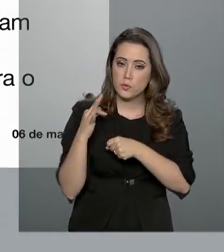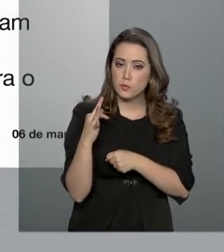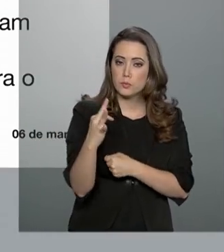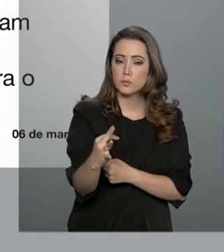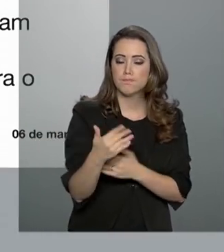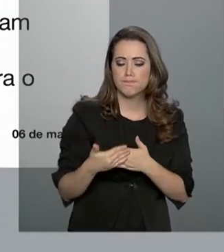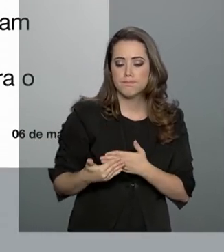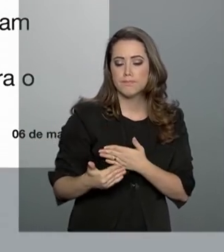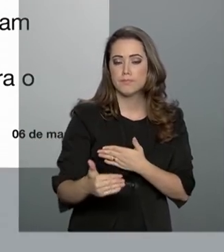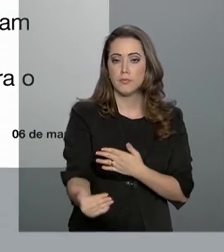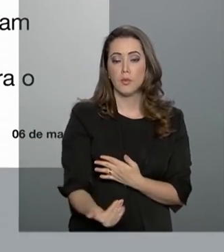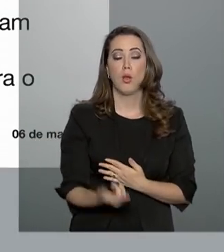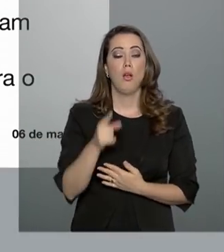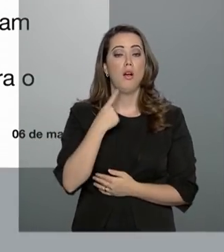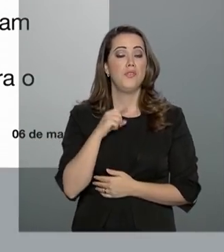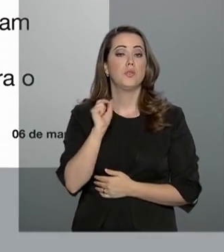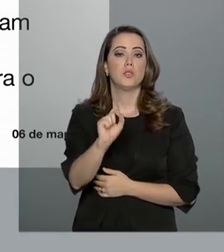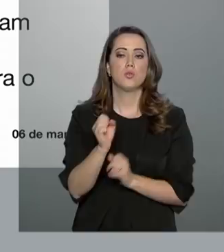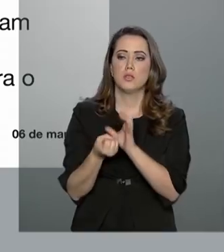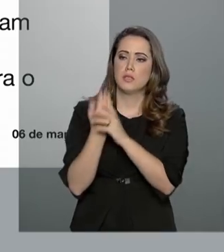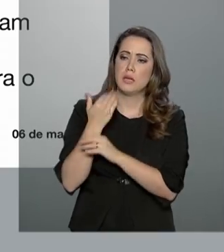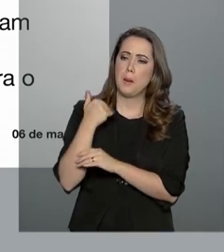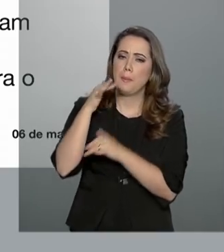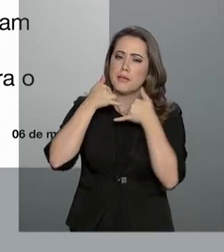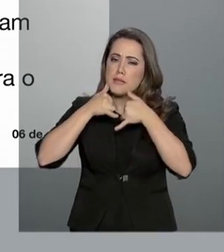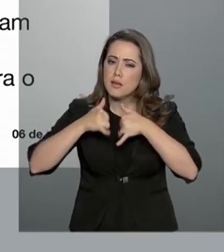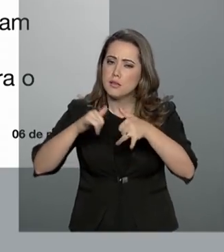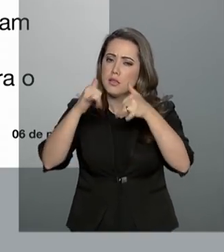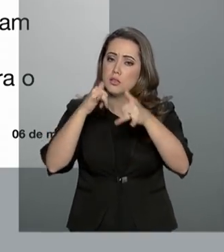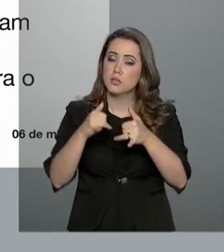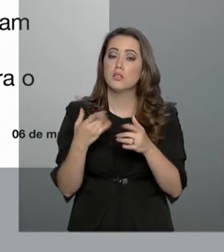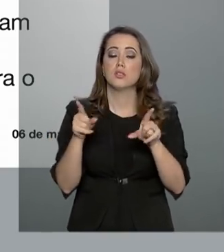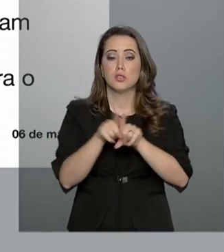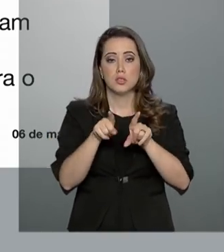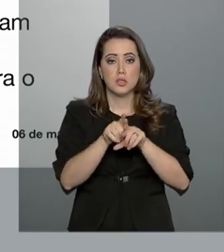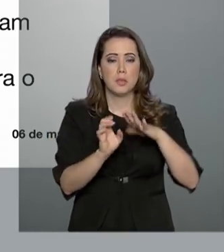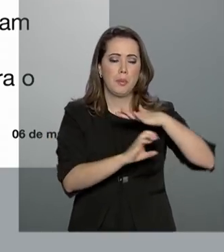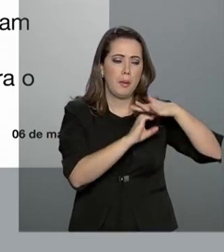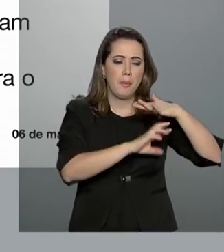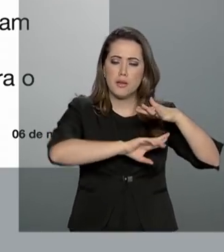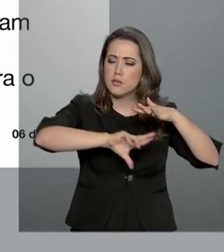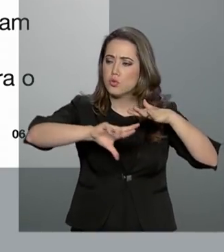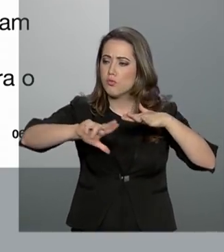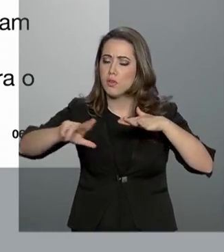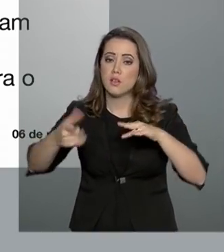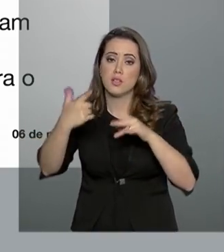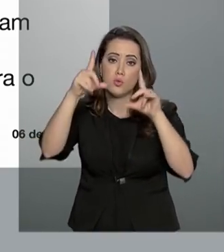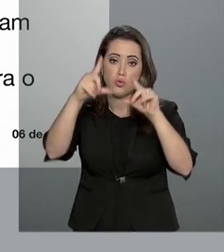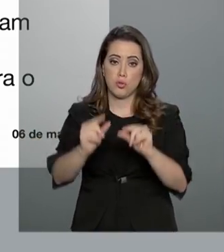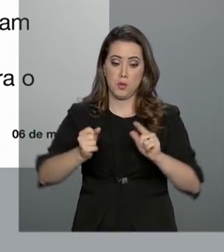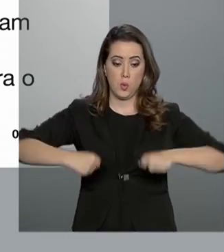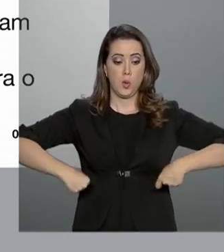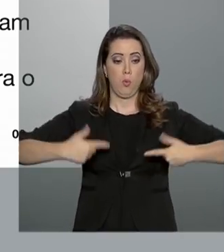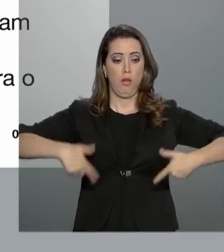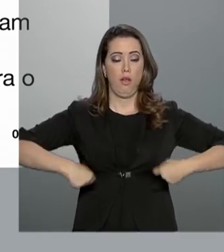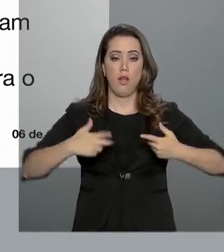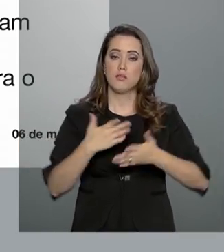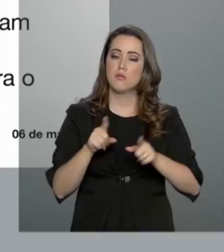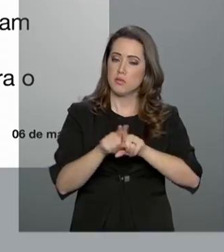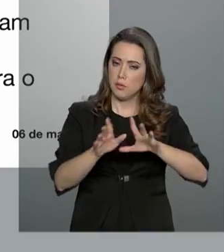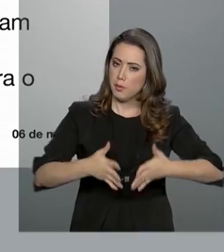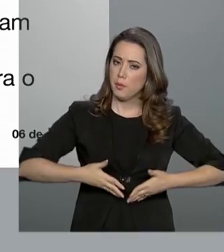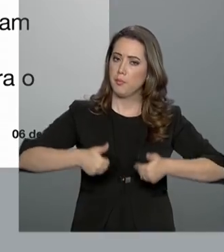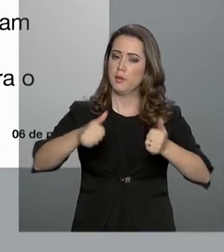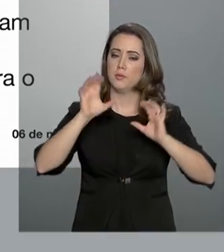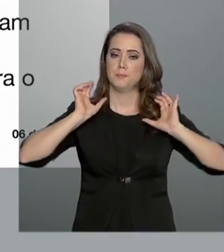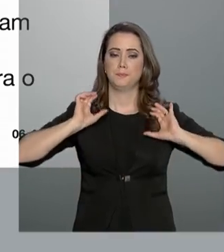Segundo o presidente, a intenção é gerar mais energia e criar concorrência, procurando reduzir custos, além de melhorias